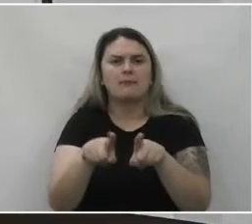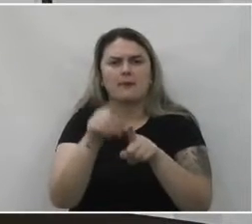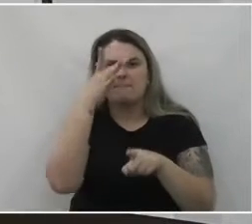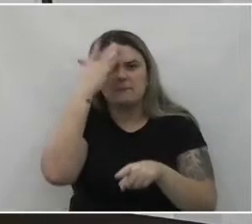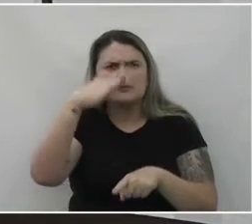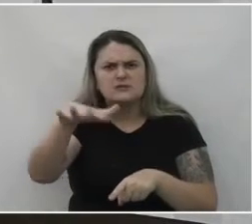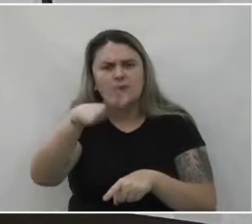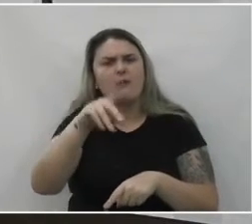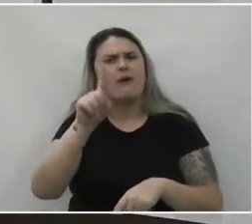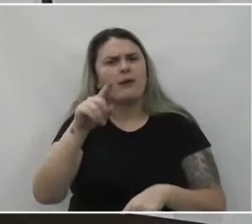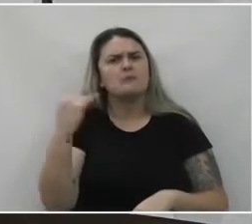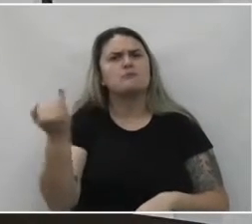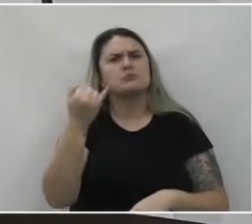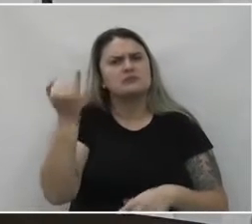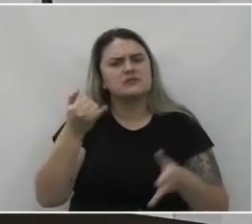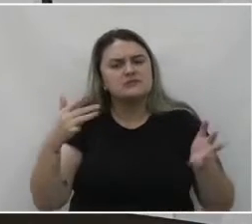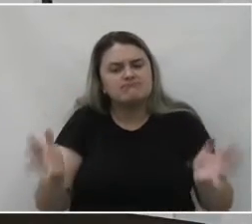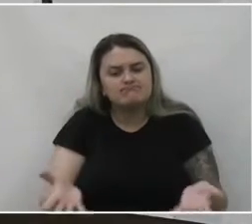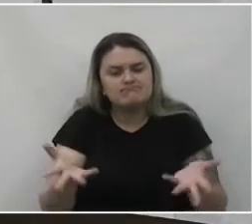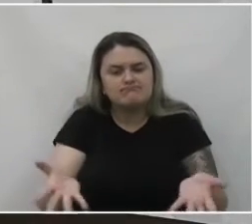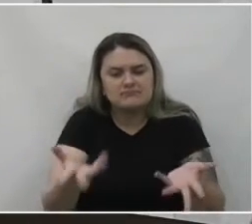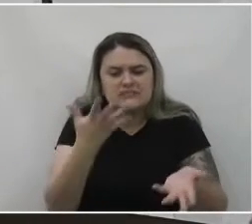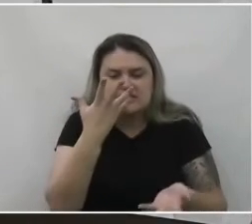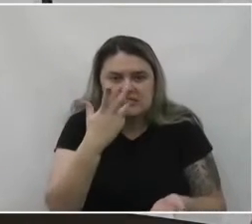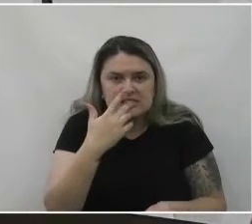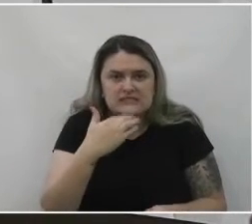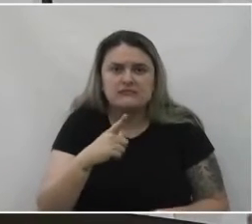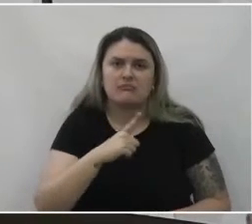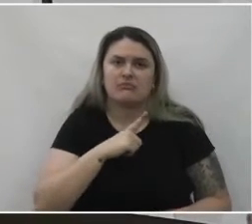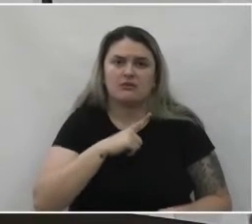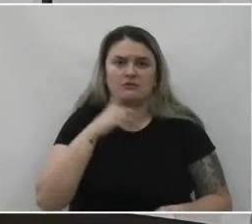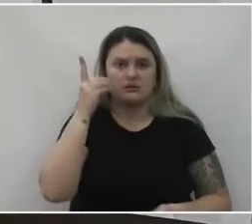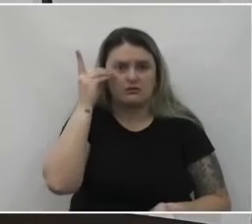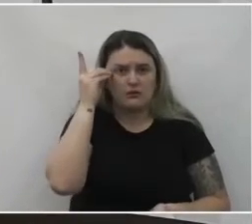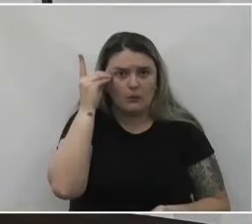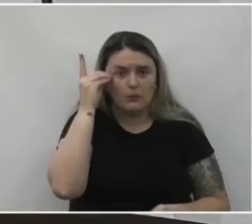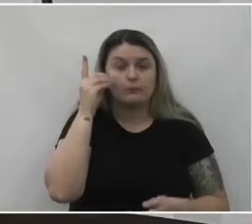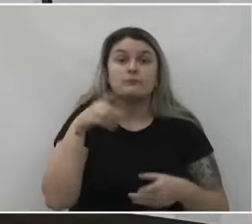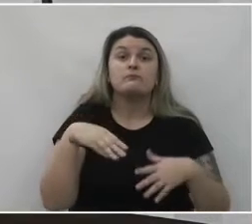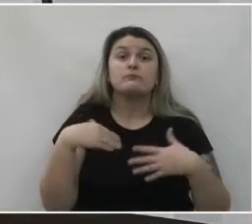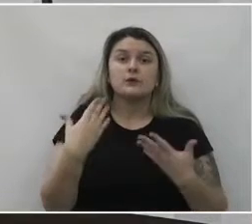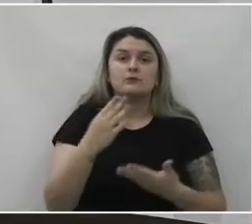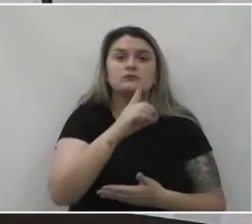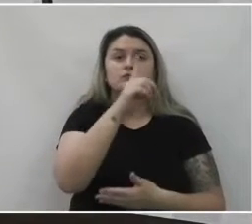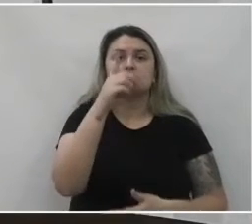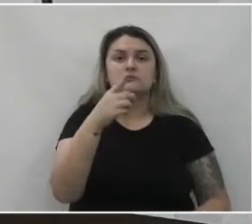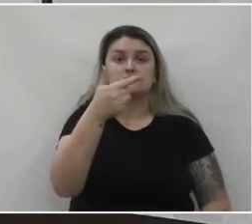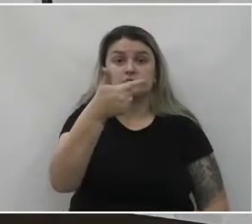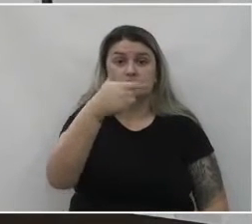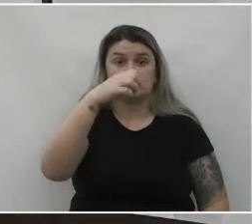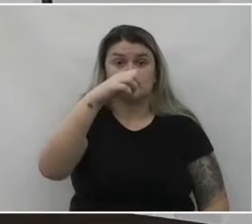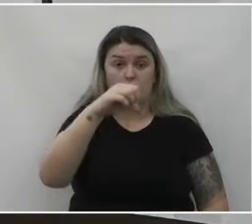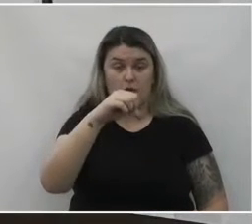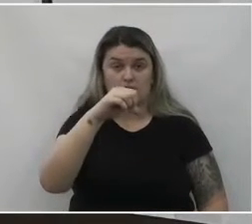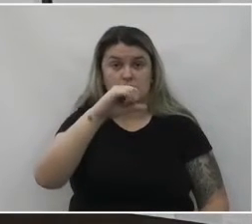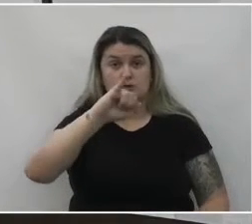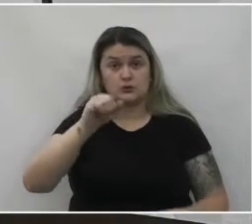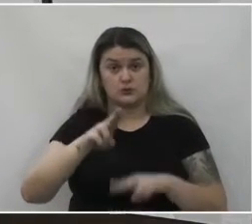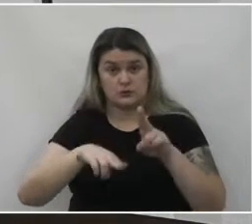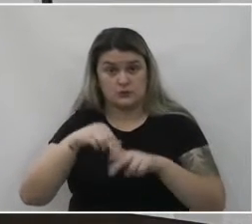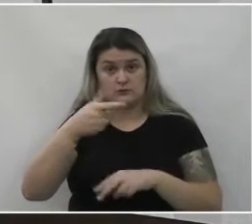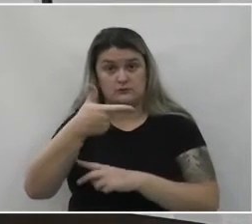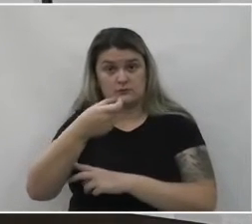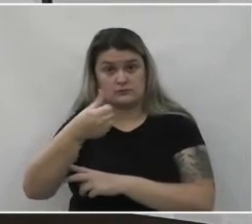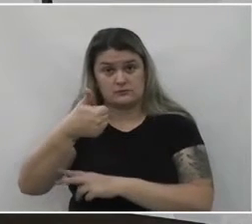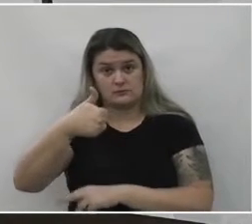importância da estimulação com crianças de síndrome de Down. Em 29 de junho de 2019,